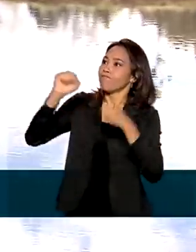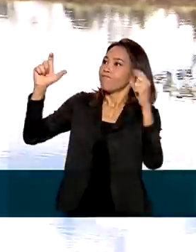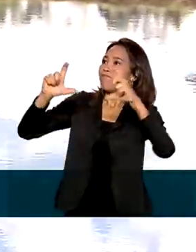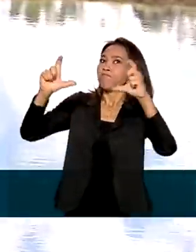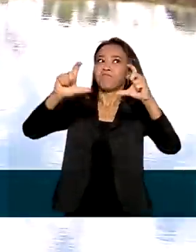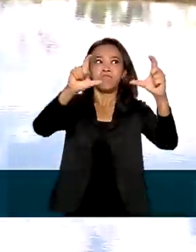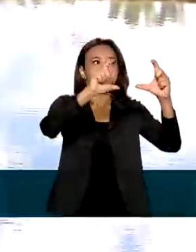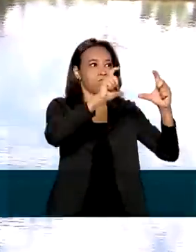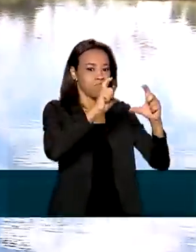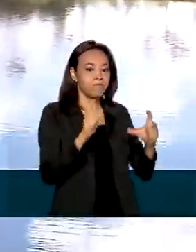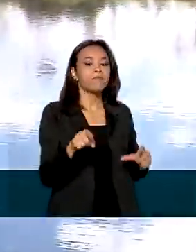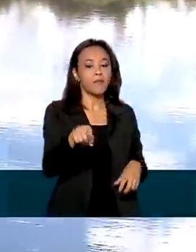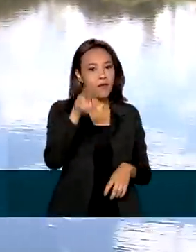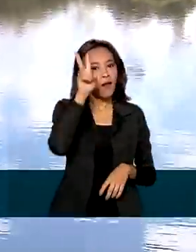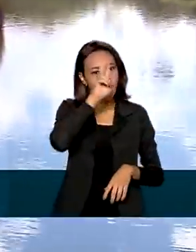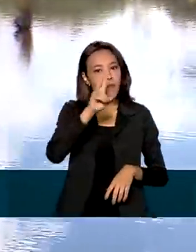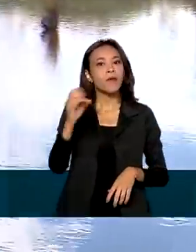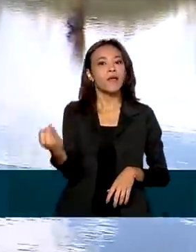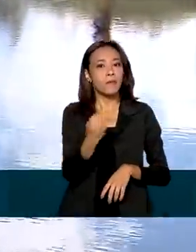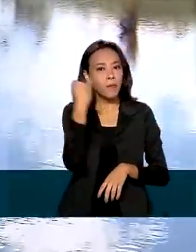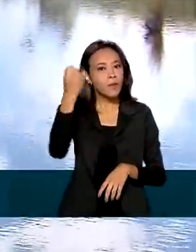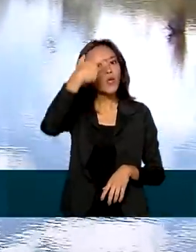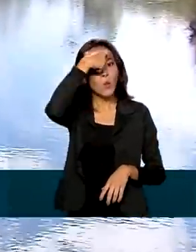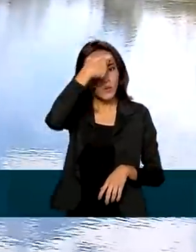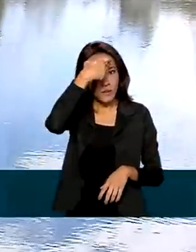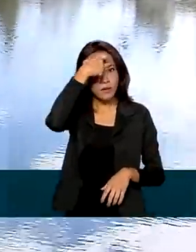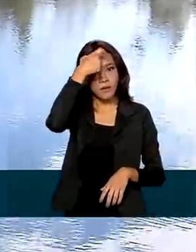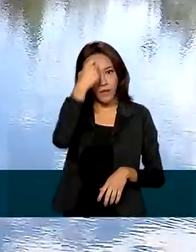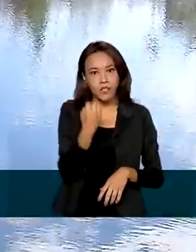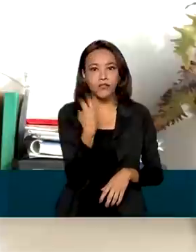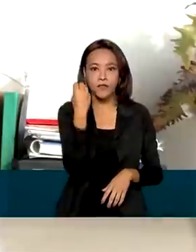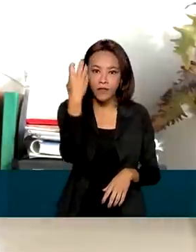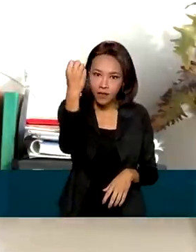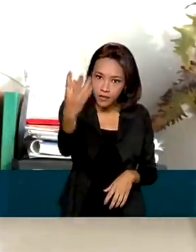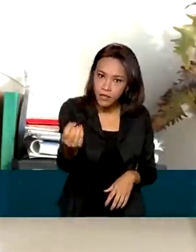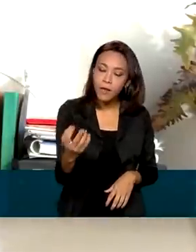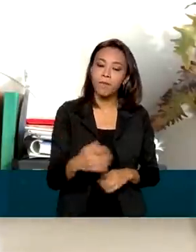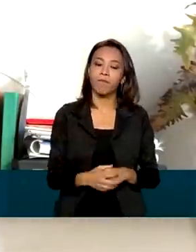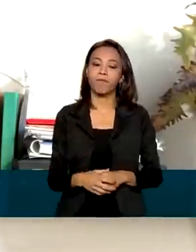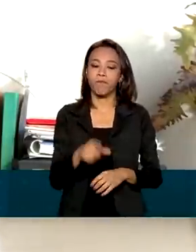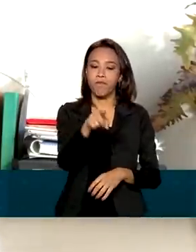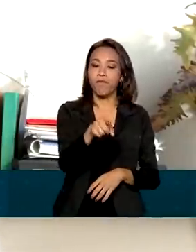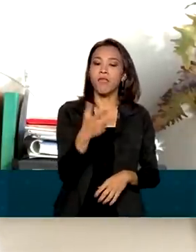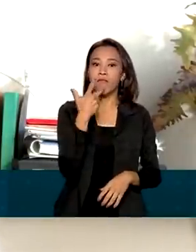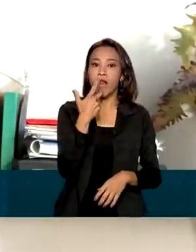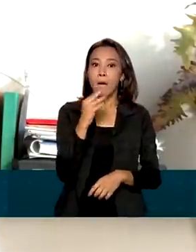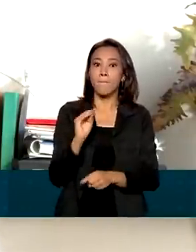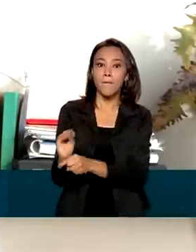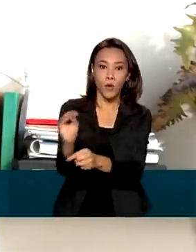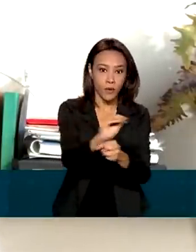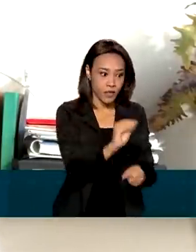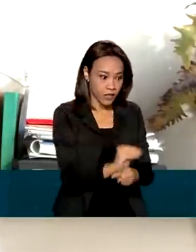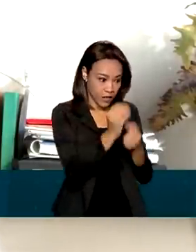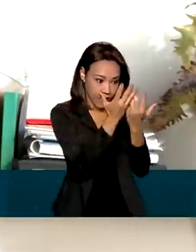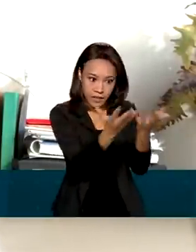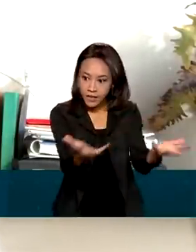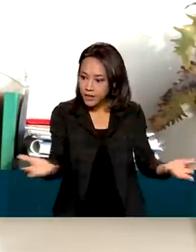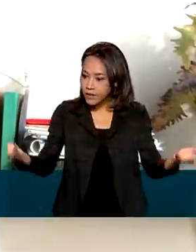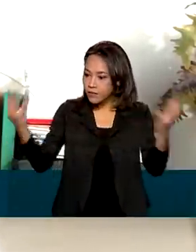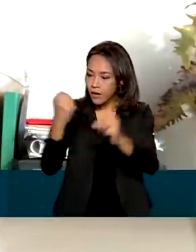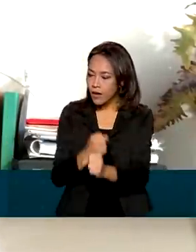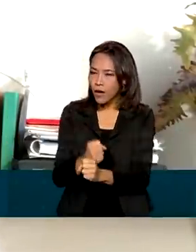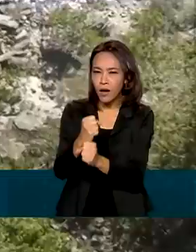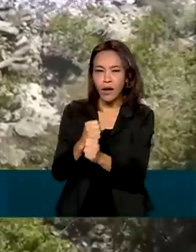da importância de se praticar um turismo consciente e sustentável. Proteger essas áreas para que daqui a muitos anos